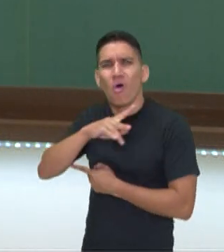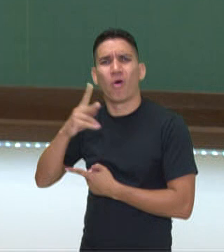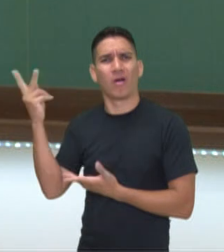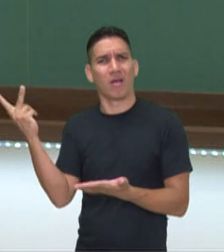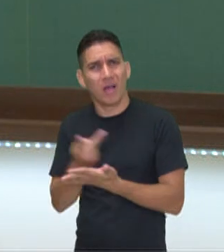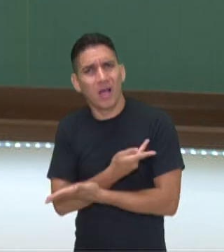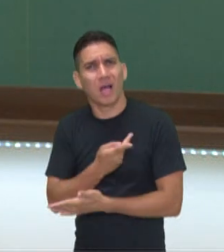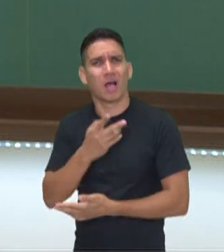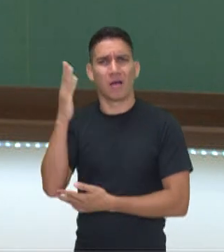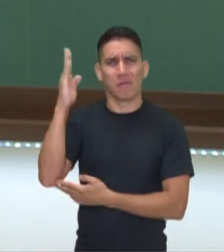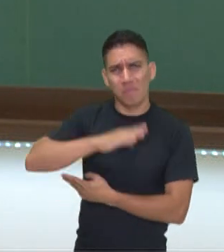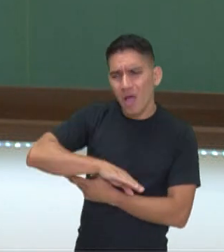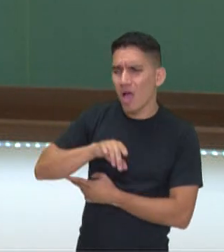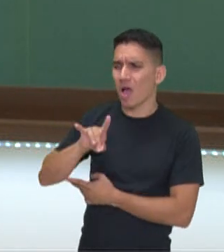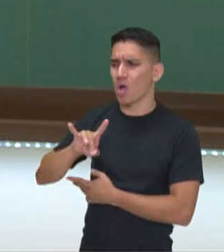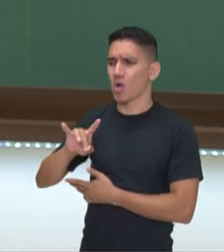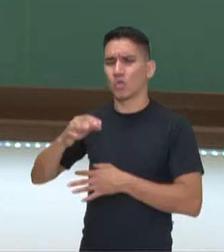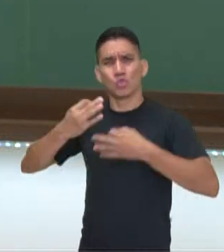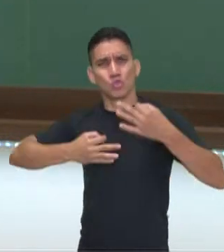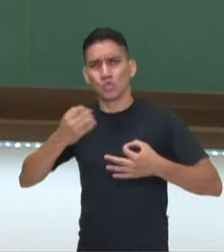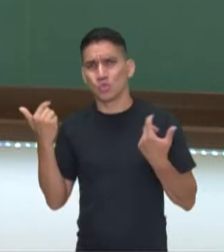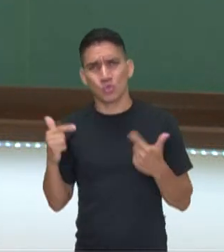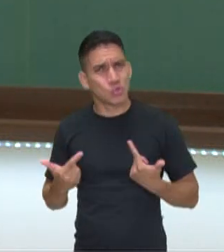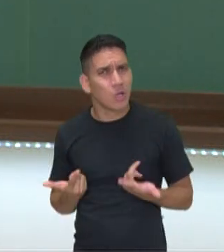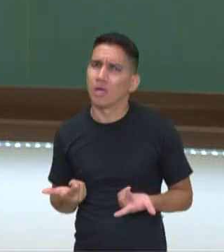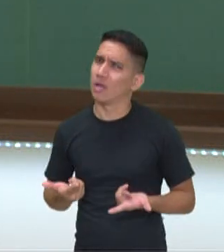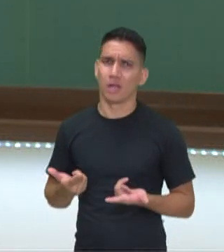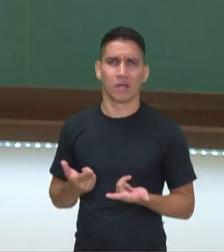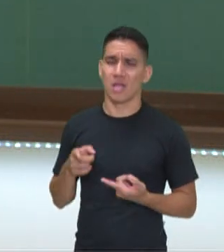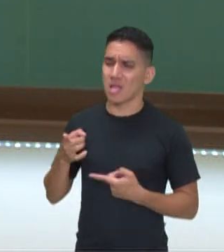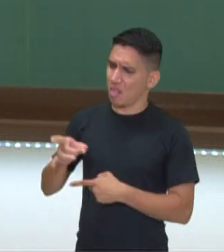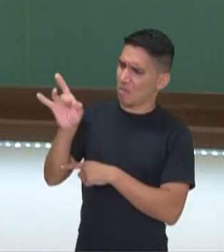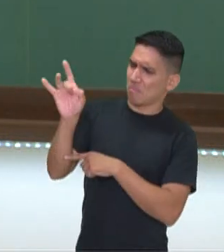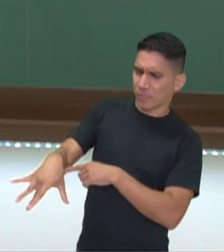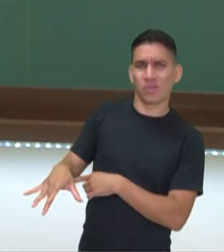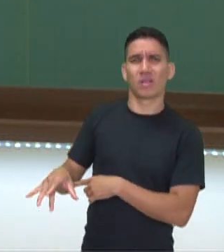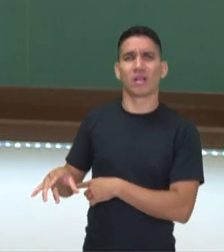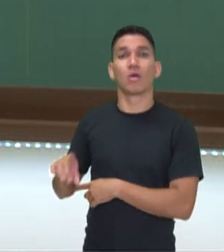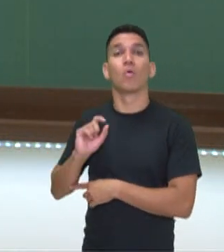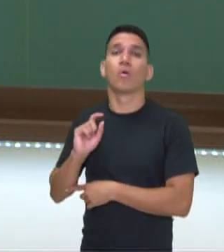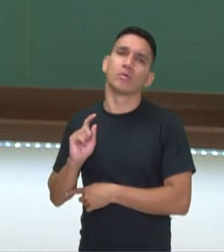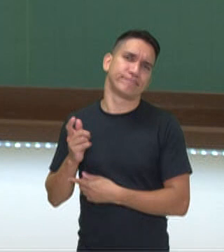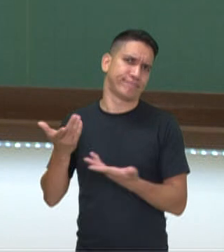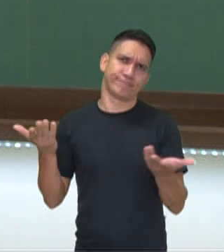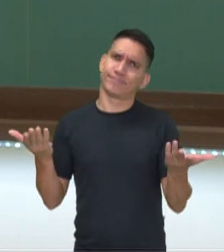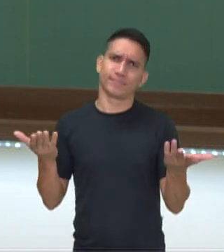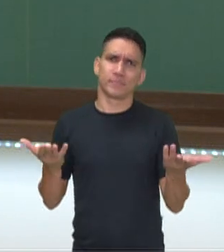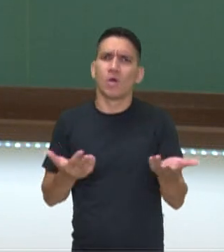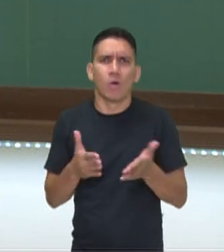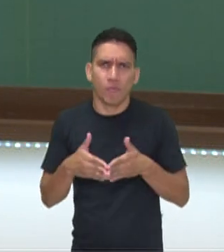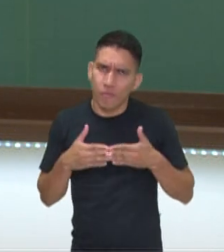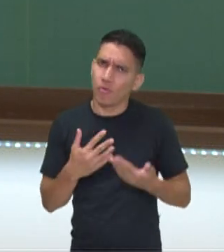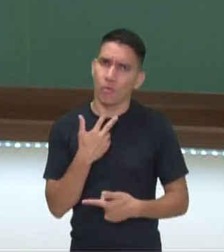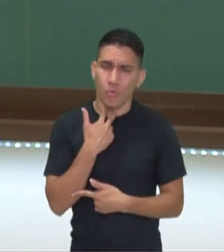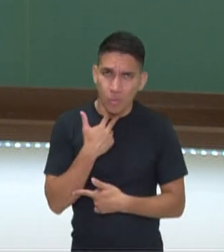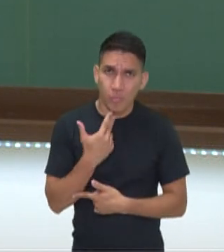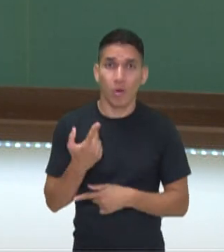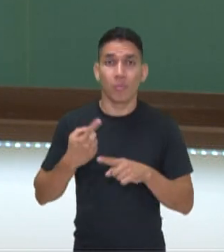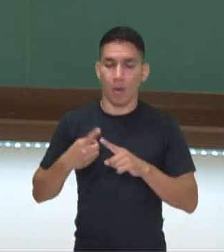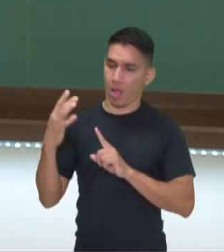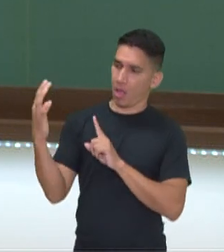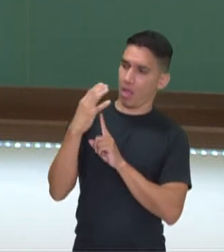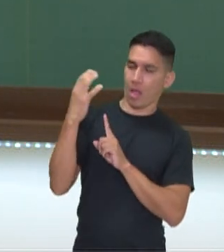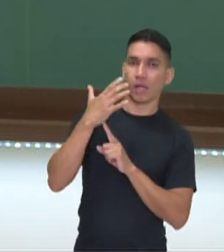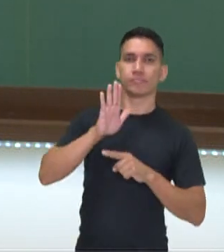condenável, injusta, errada. Jogar lixo no chão pra mim é inadmissível, porque isso me afeta